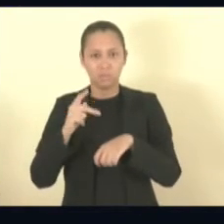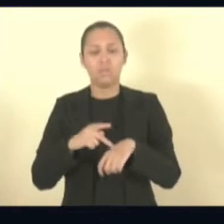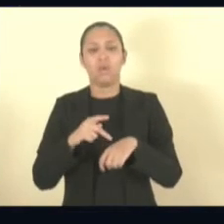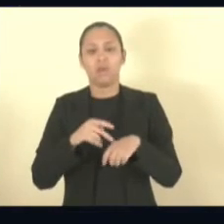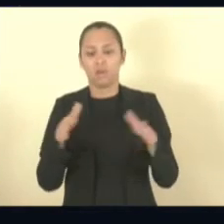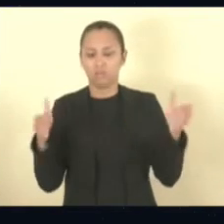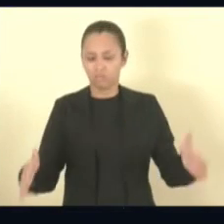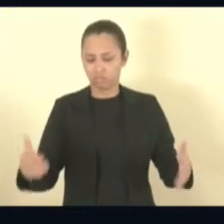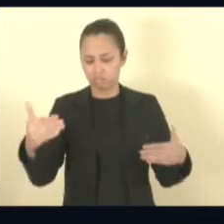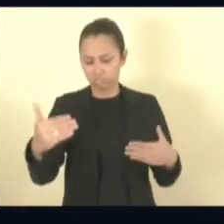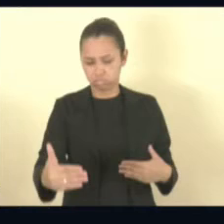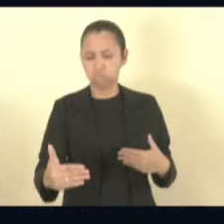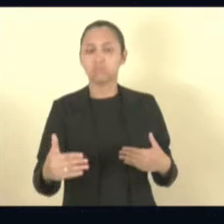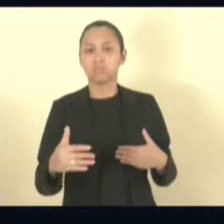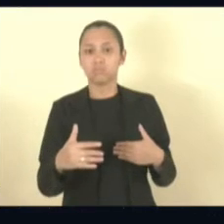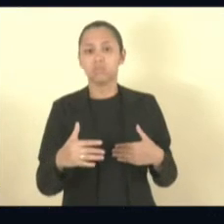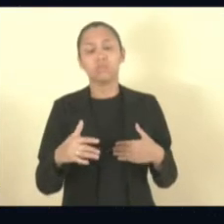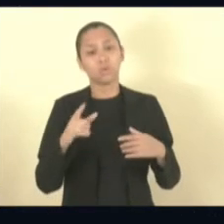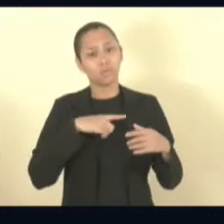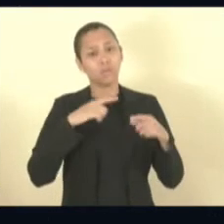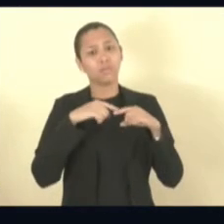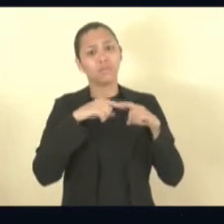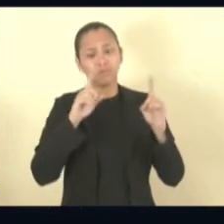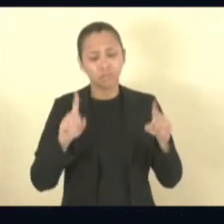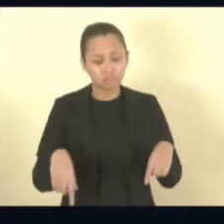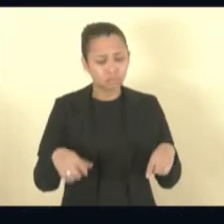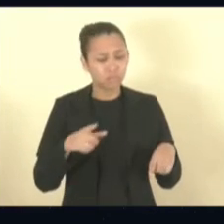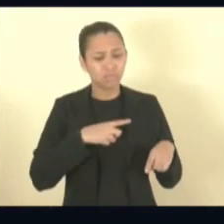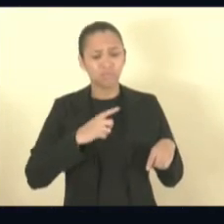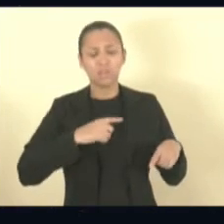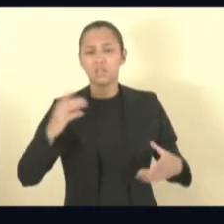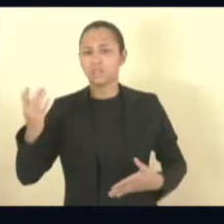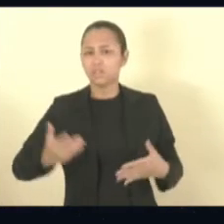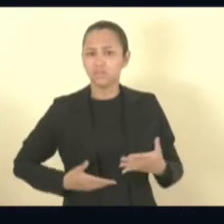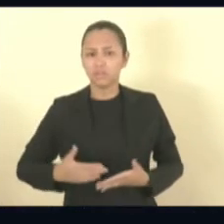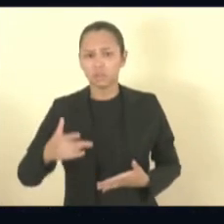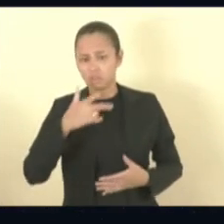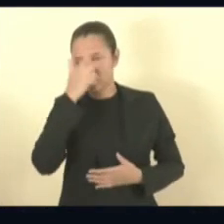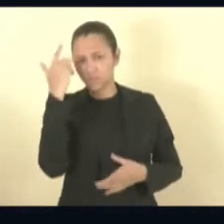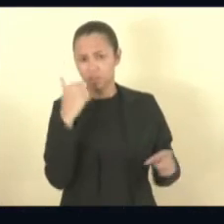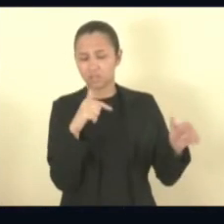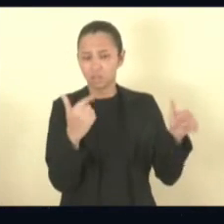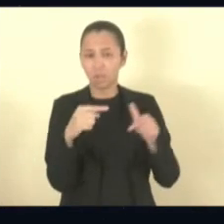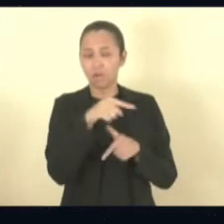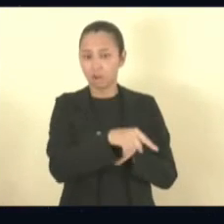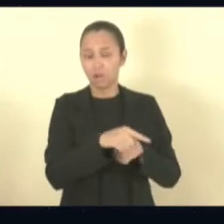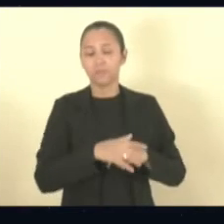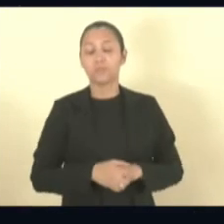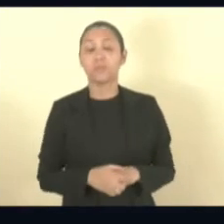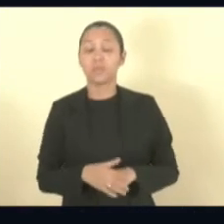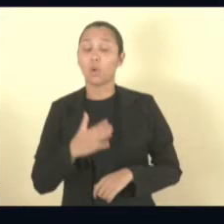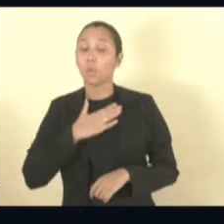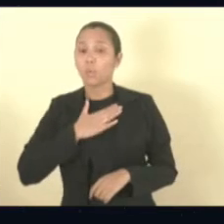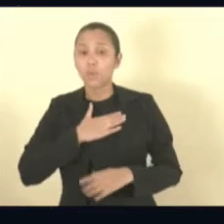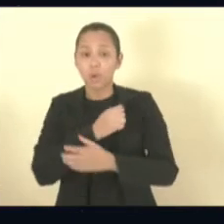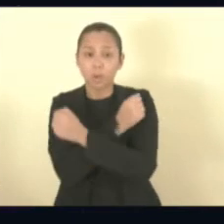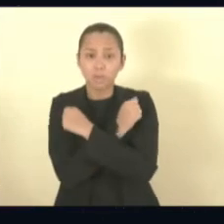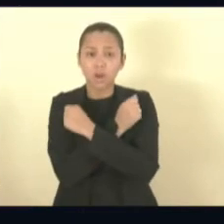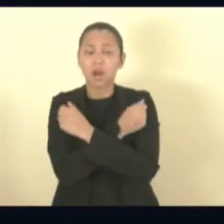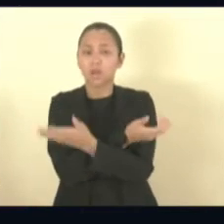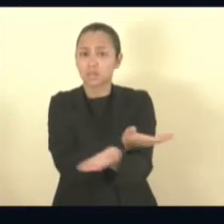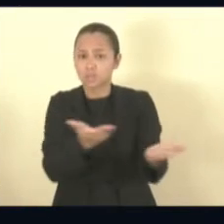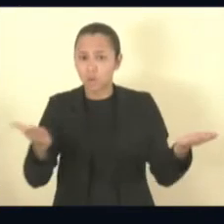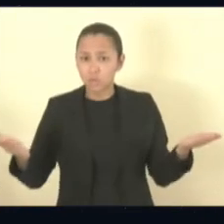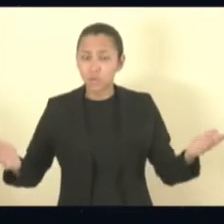dos seus servidores, como dos funcionários em favor de emprego e renda em Cachoeiro Tapemirim. O meu abraço para todos,